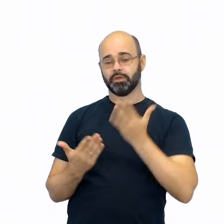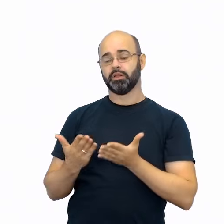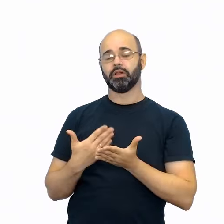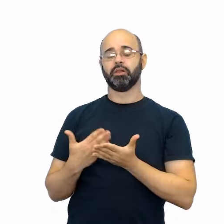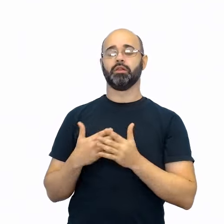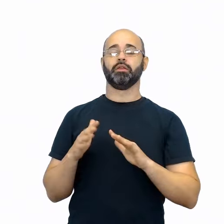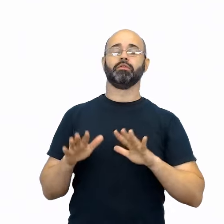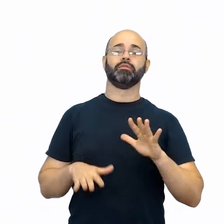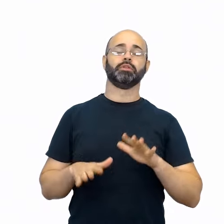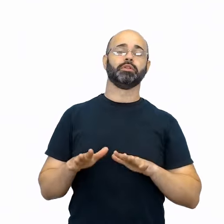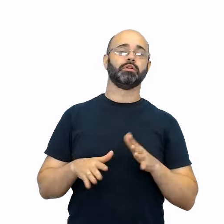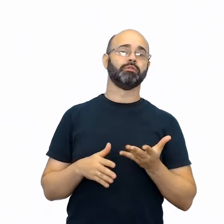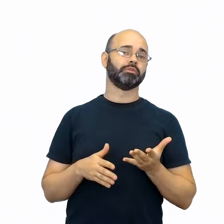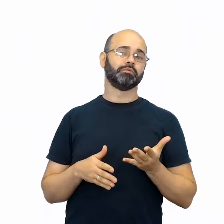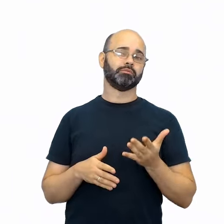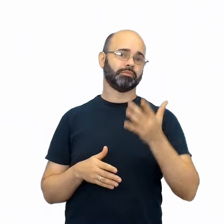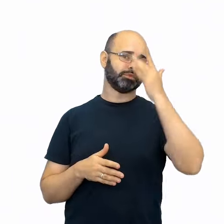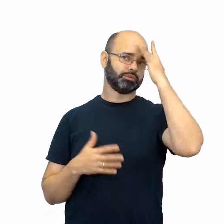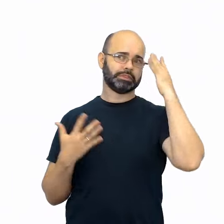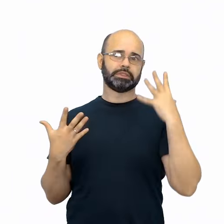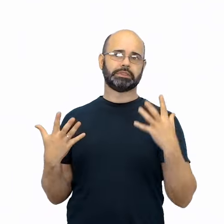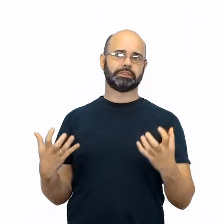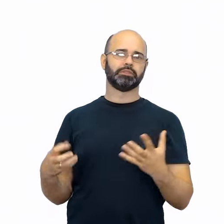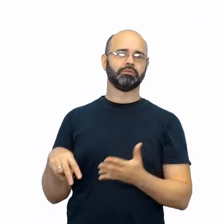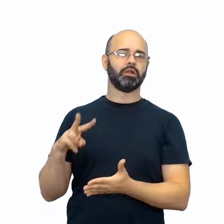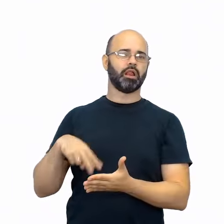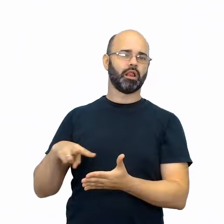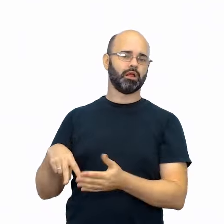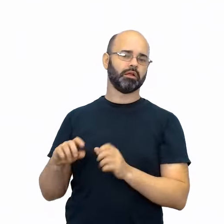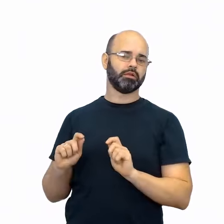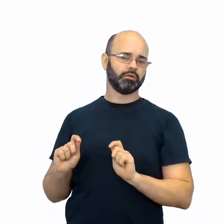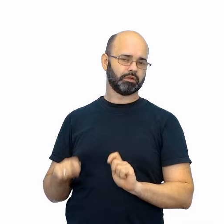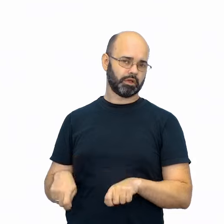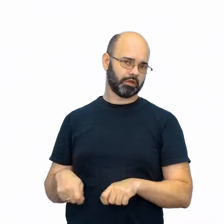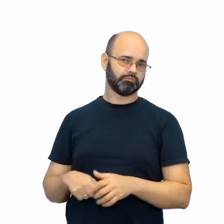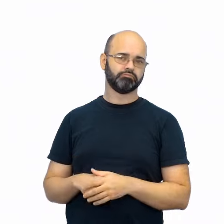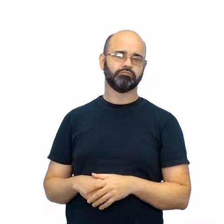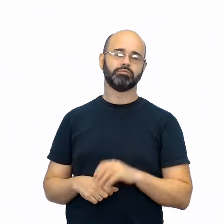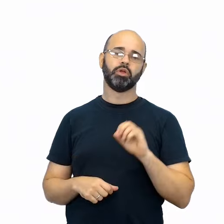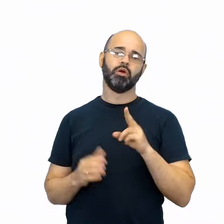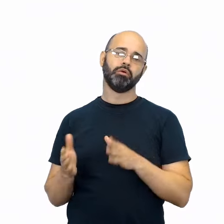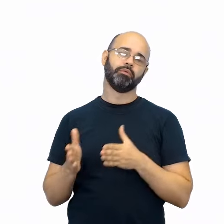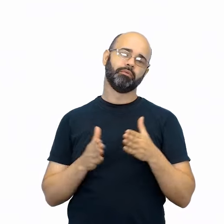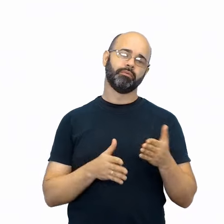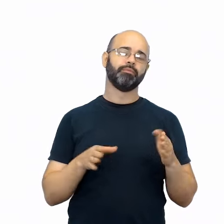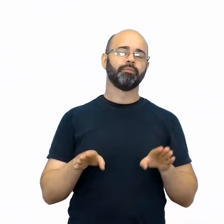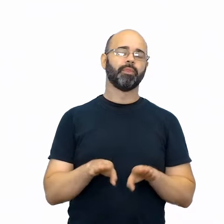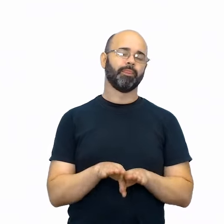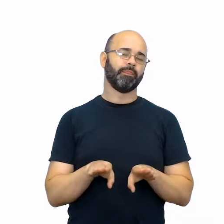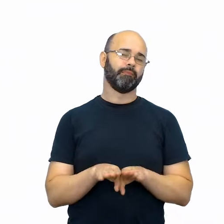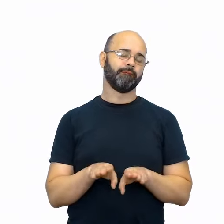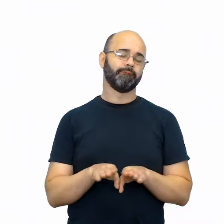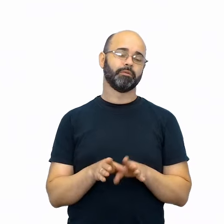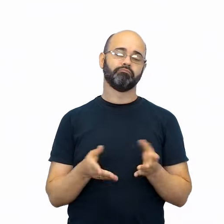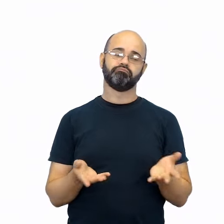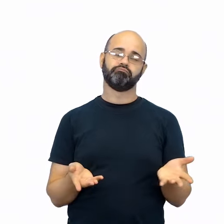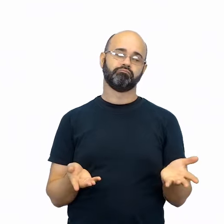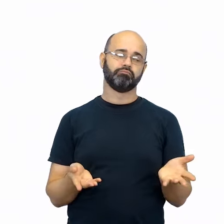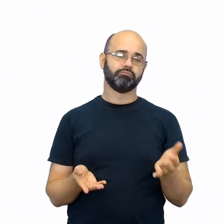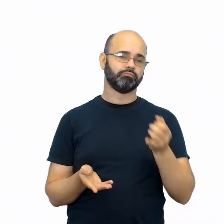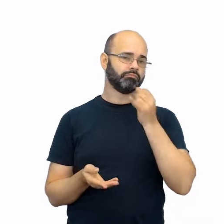poderá ser lido por milhares de leitores. Por outro lado, há situações em que pode haver